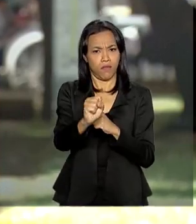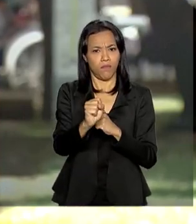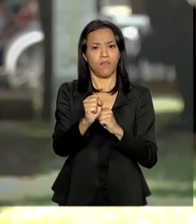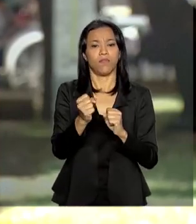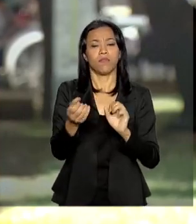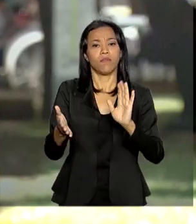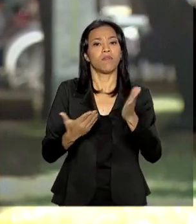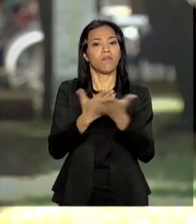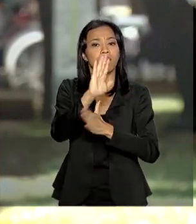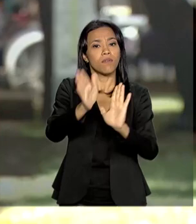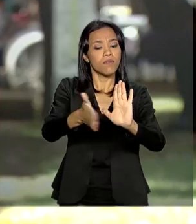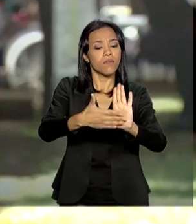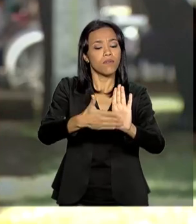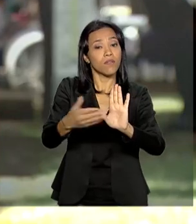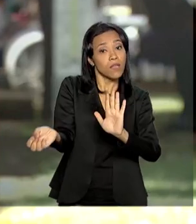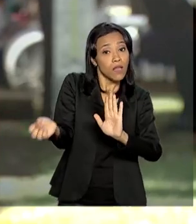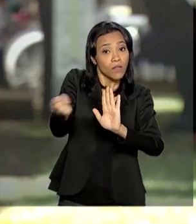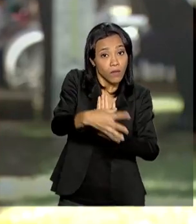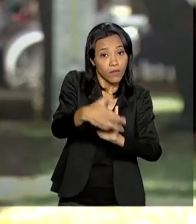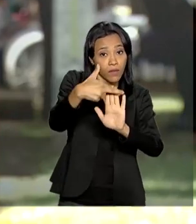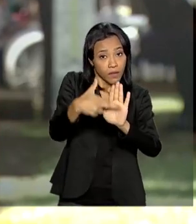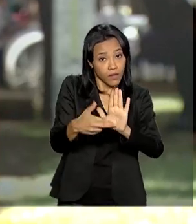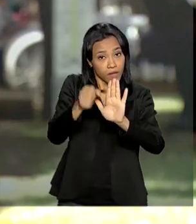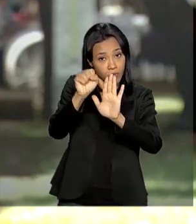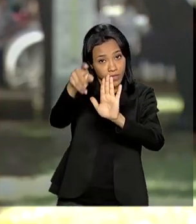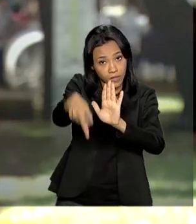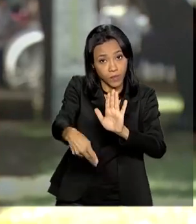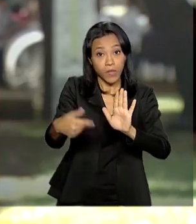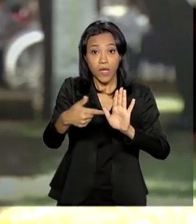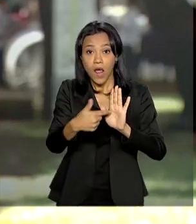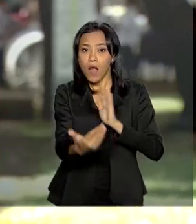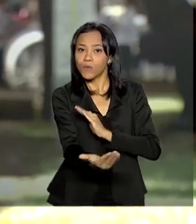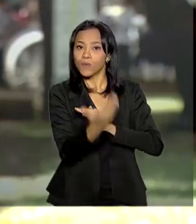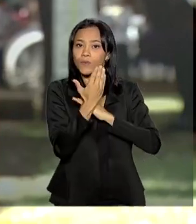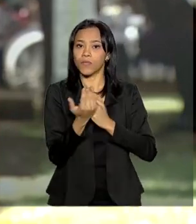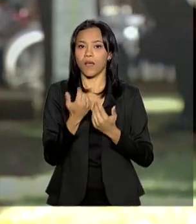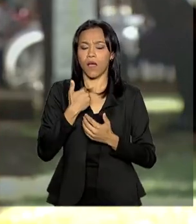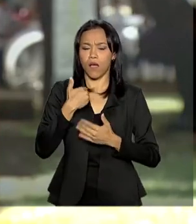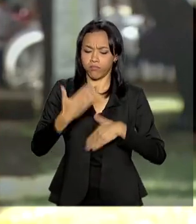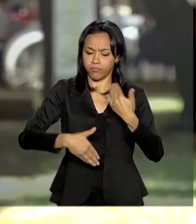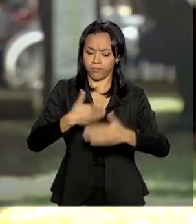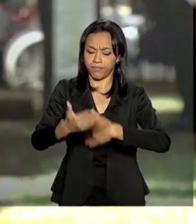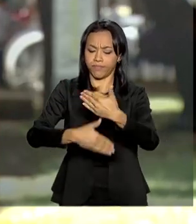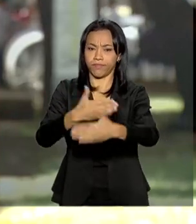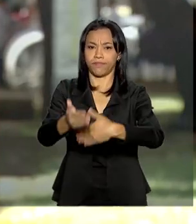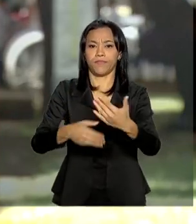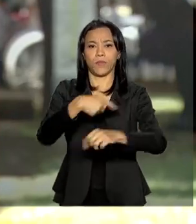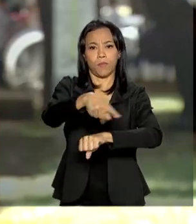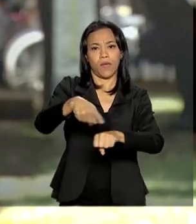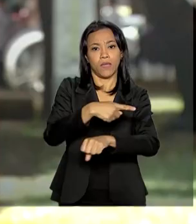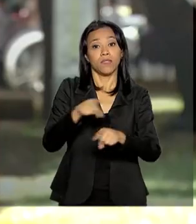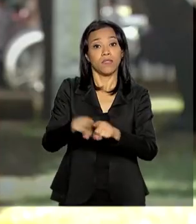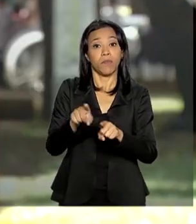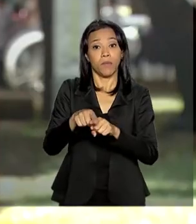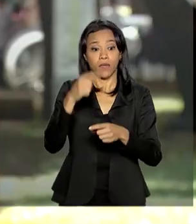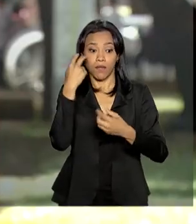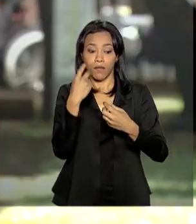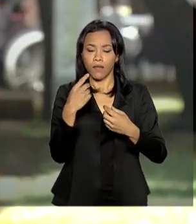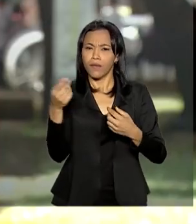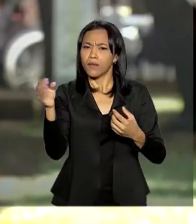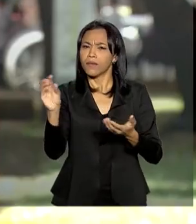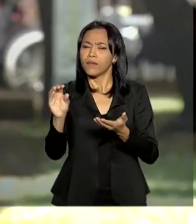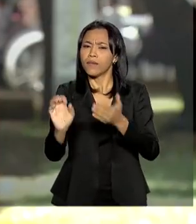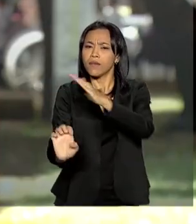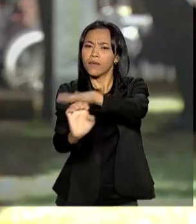nova previdência. Com ela, será possível retomar o crescimento do país, dos investimentos e também possibilitar